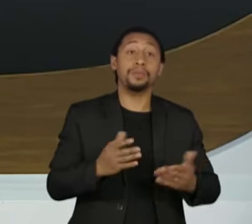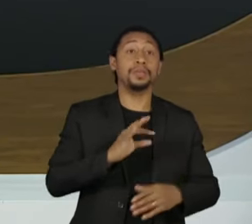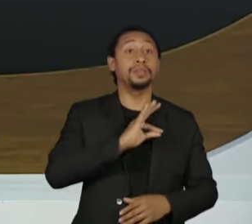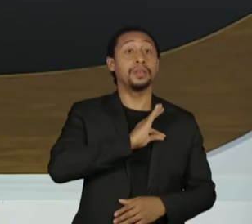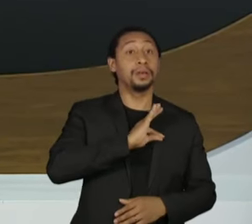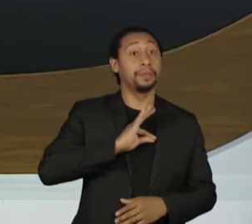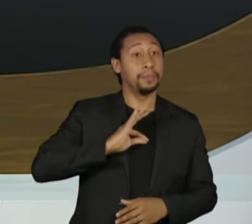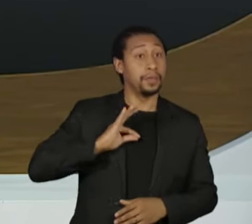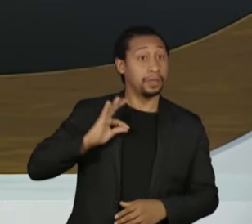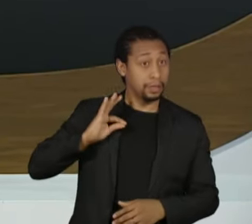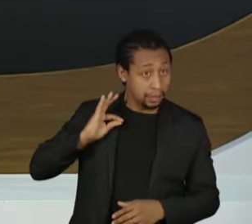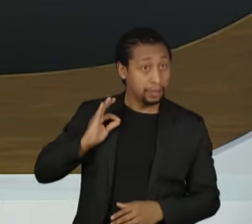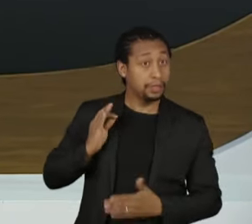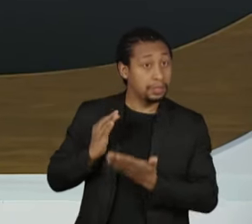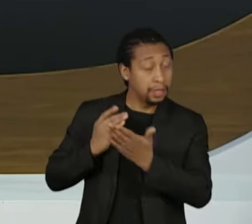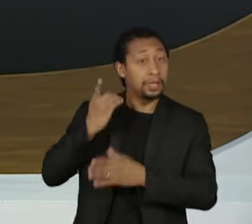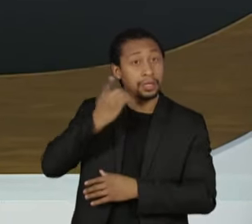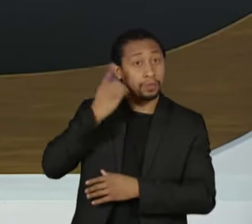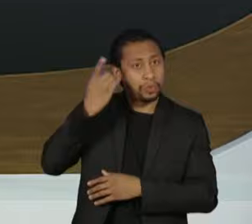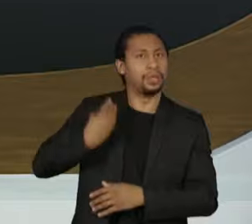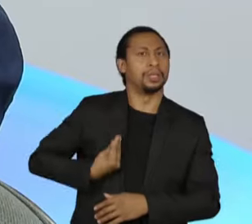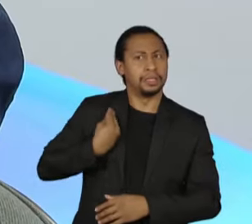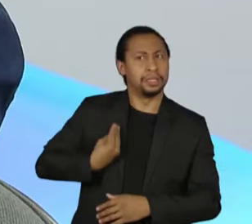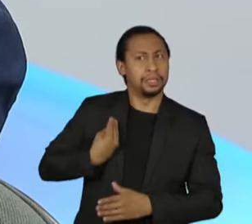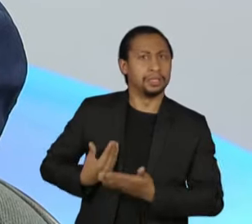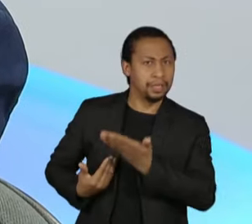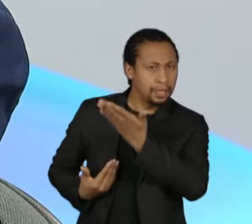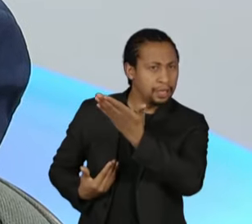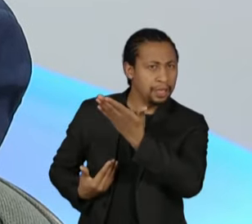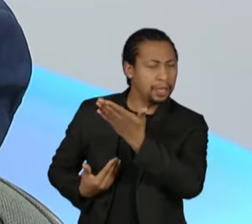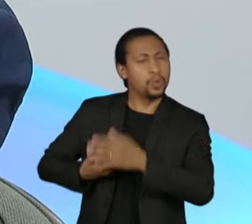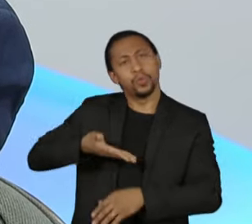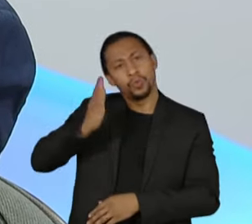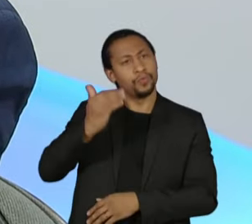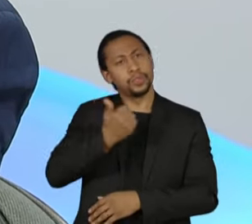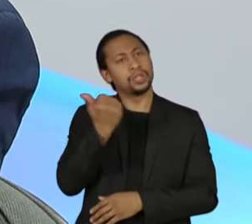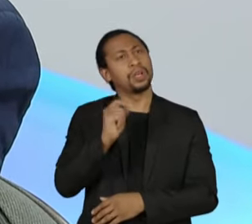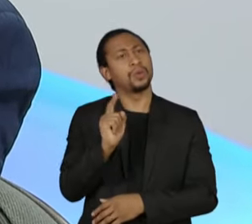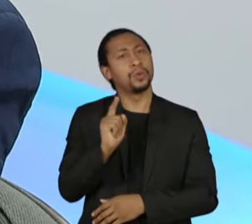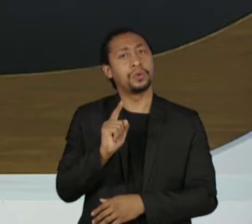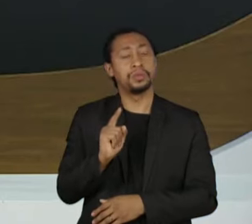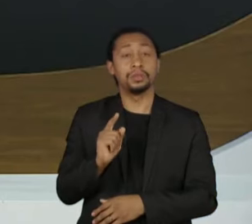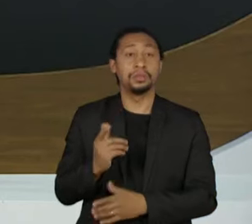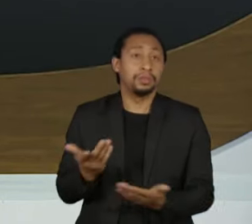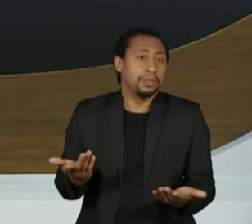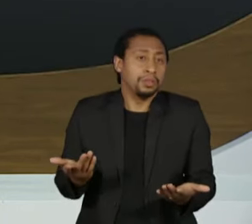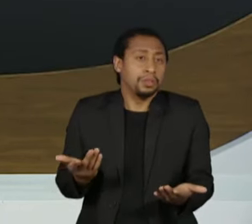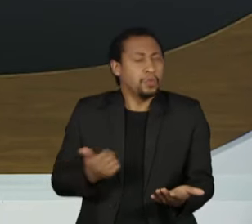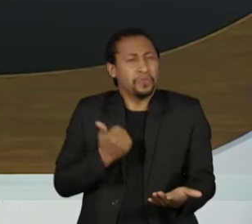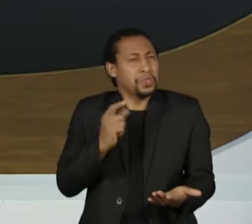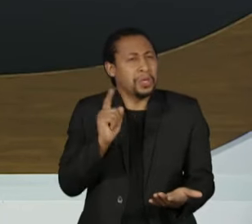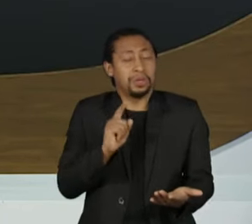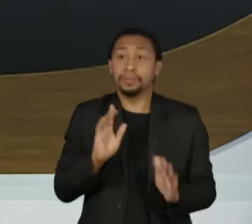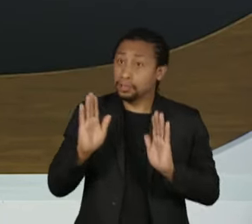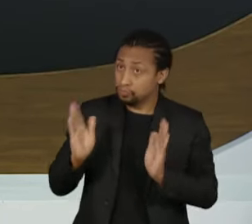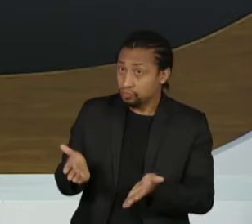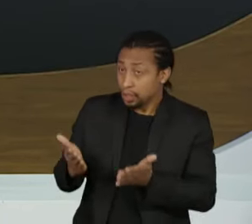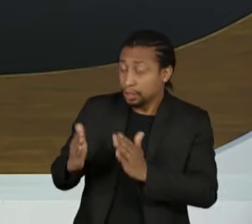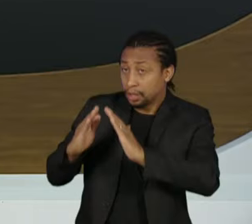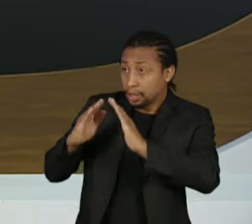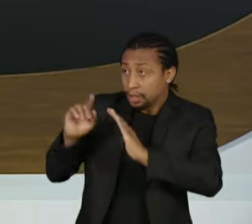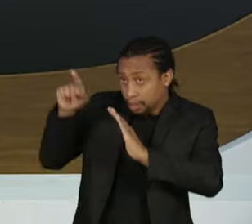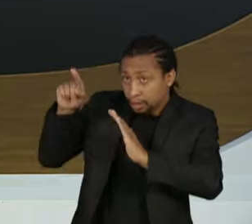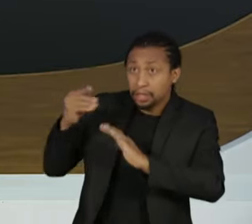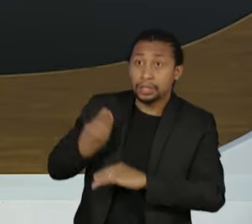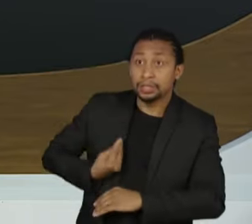já está, a deputada eleita Marina Silva está lá, não foi de carona. Os Estados Unidos foram de lá, não é? É, e não foi de carona com o empresário. Eu